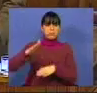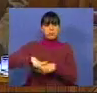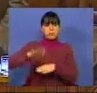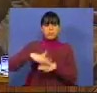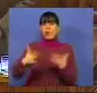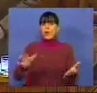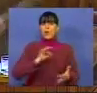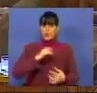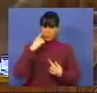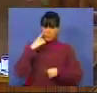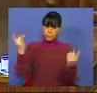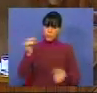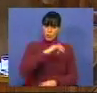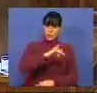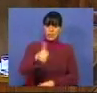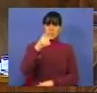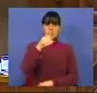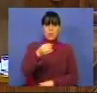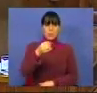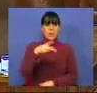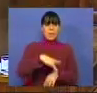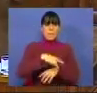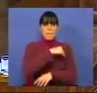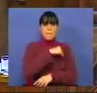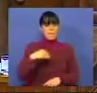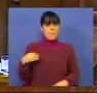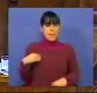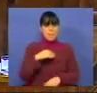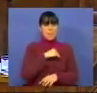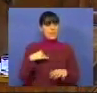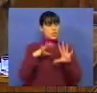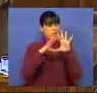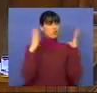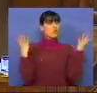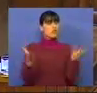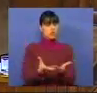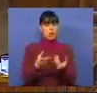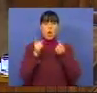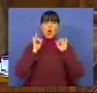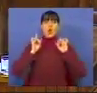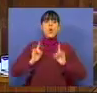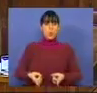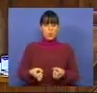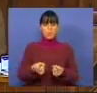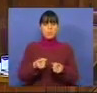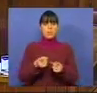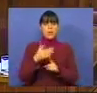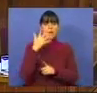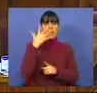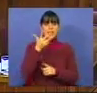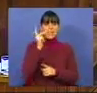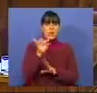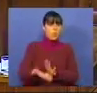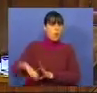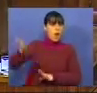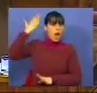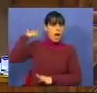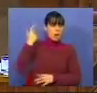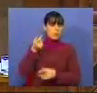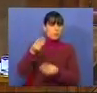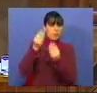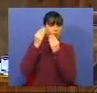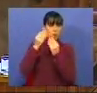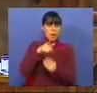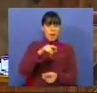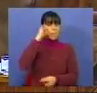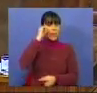E o Sr. anuncia nos 250 médicos em Medicina Geral que começaram o internato há 5 anos atrás, quando